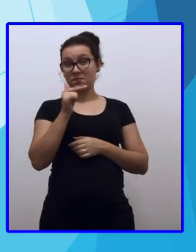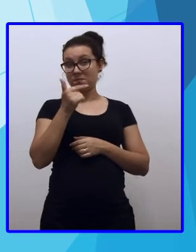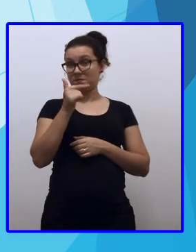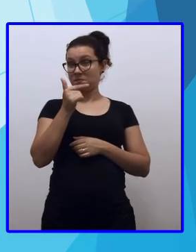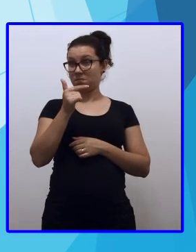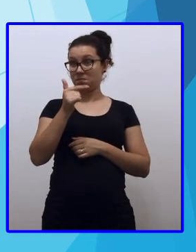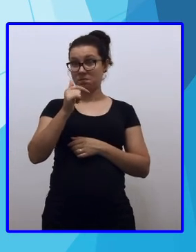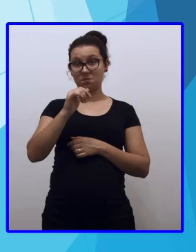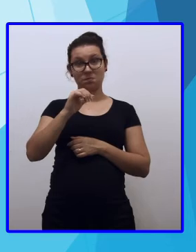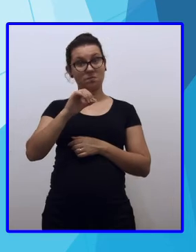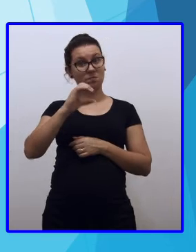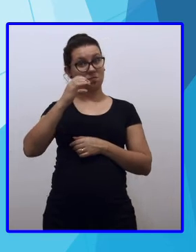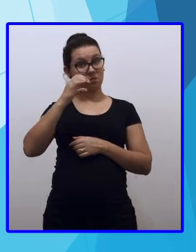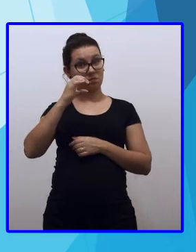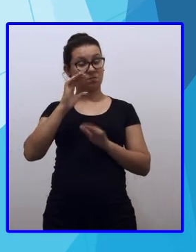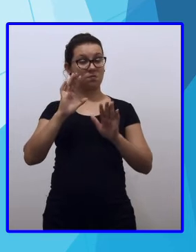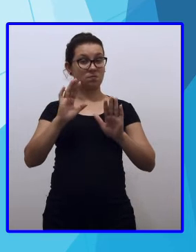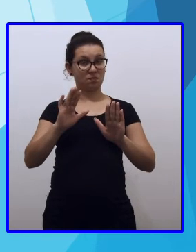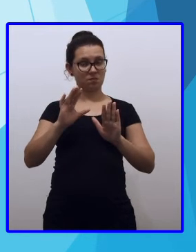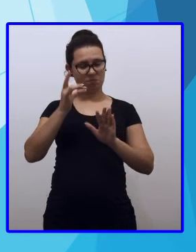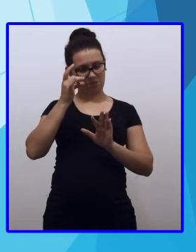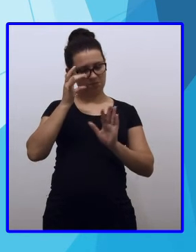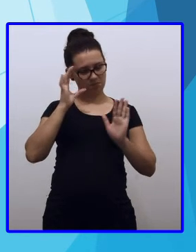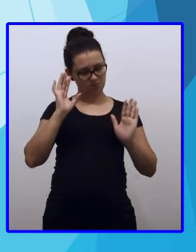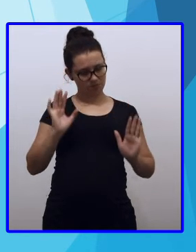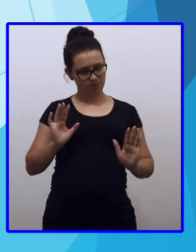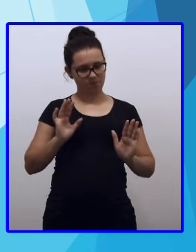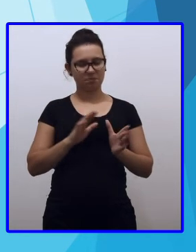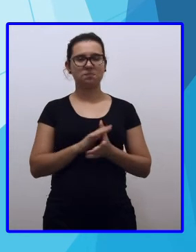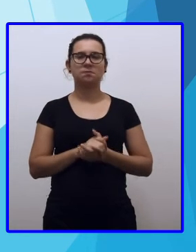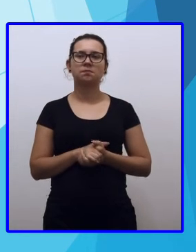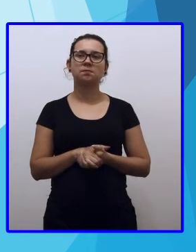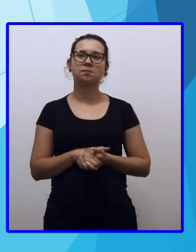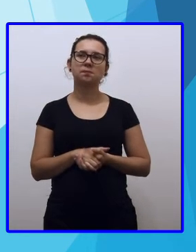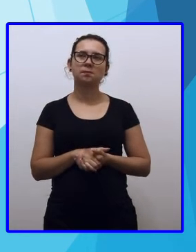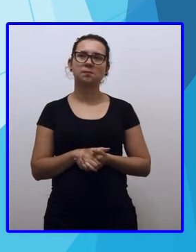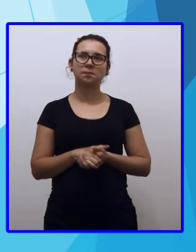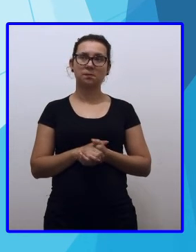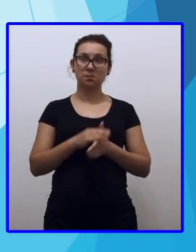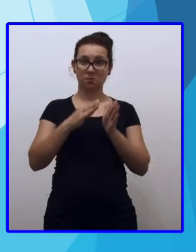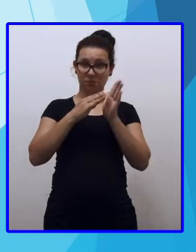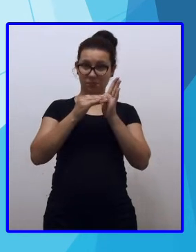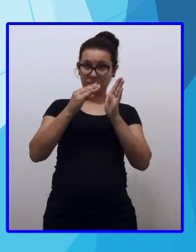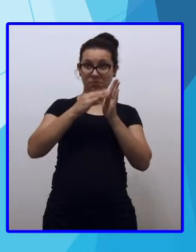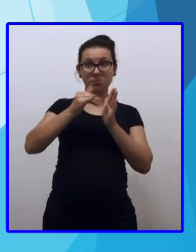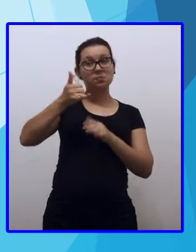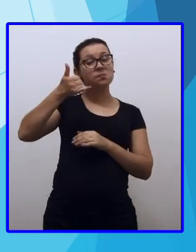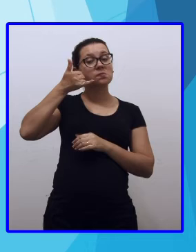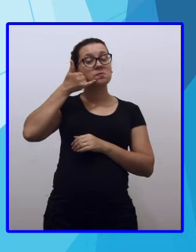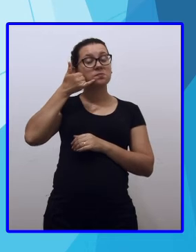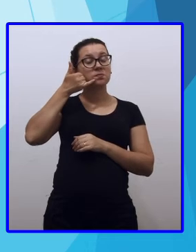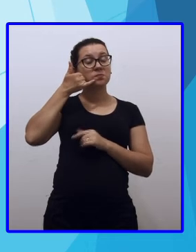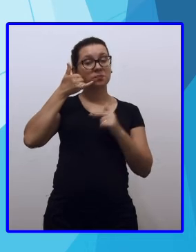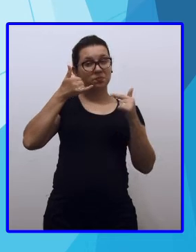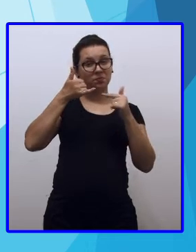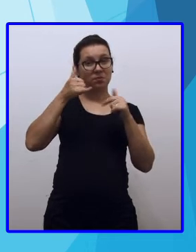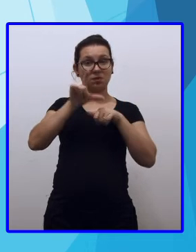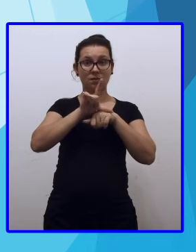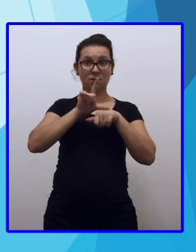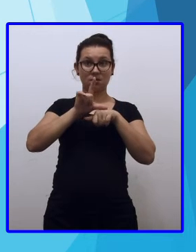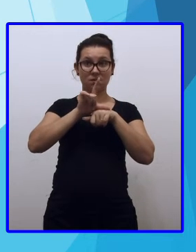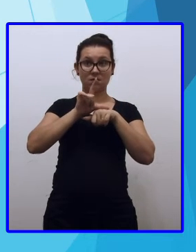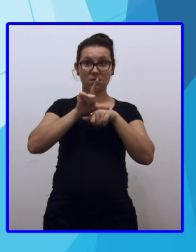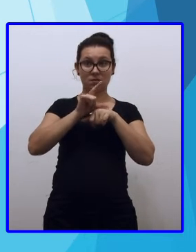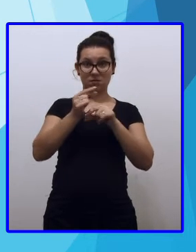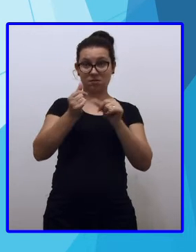centavos. Faça assim, fica fácil. O modelo de celular em determinada loja custa